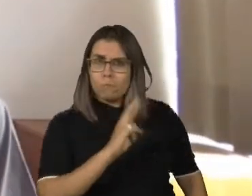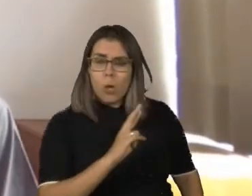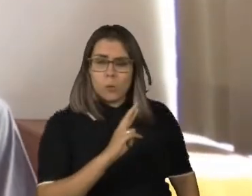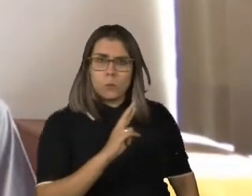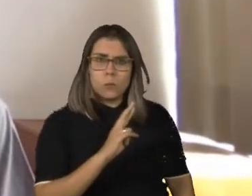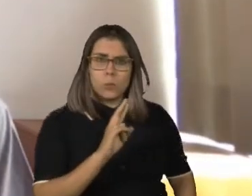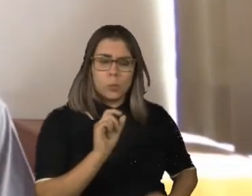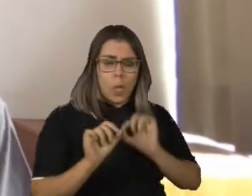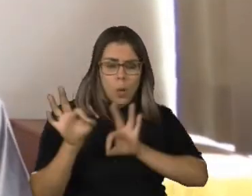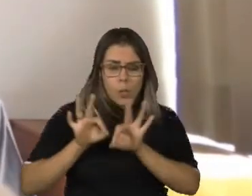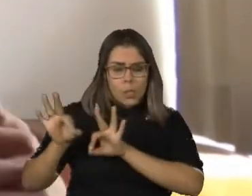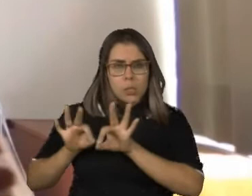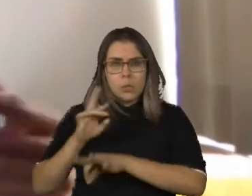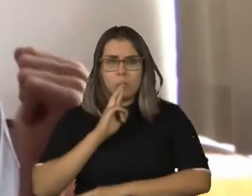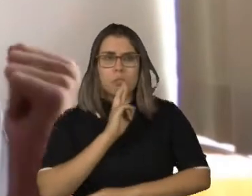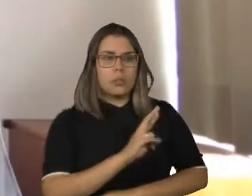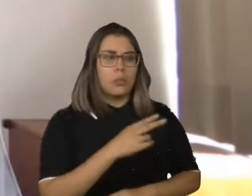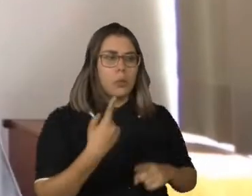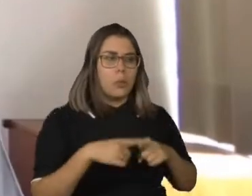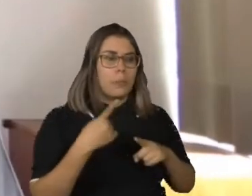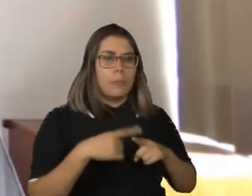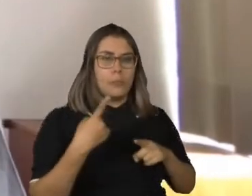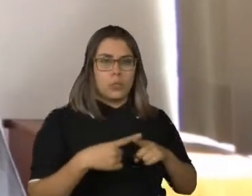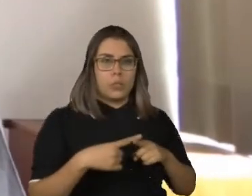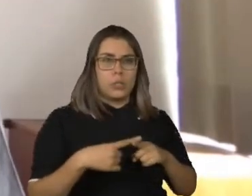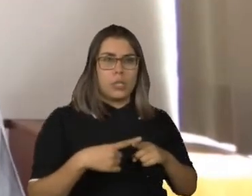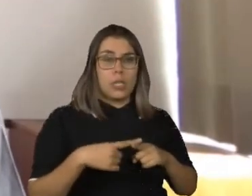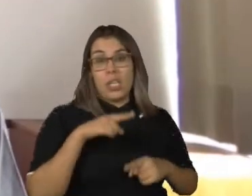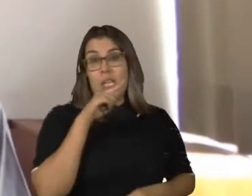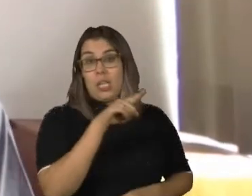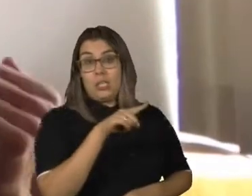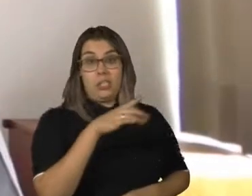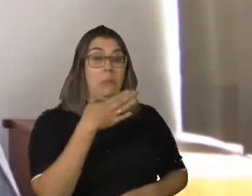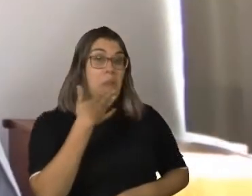banca organizadora foi a de que eu levaria vantagem sobre os outros candidatos.